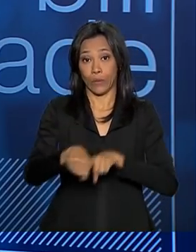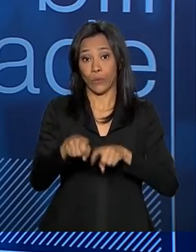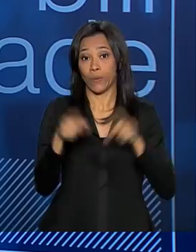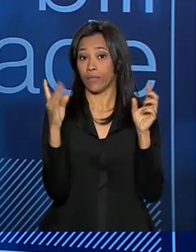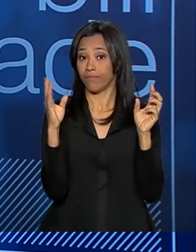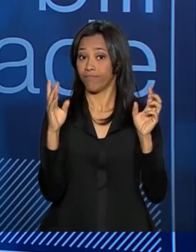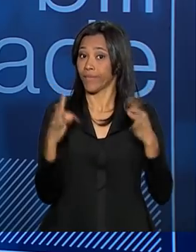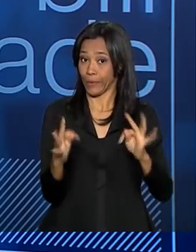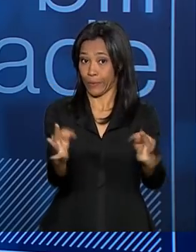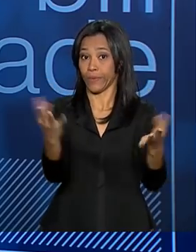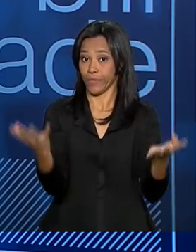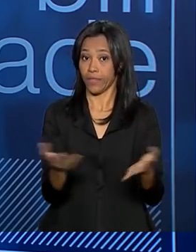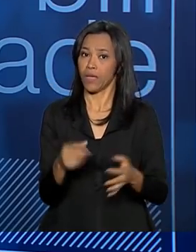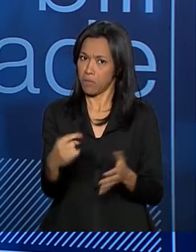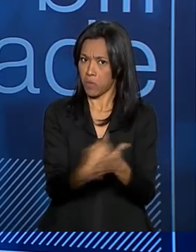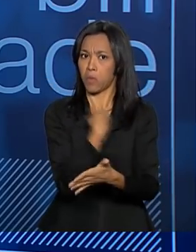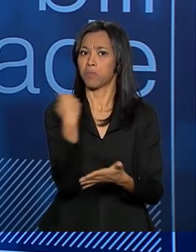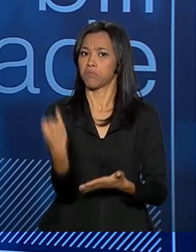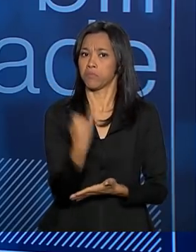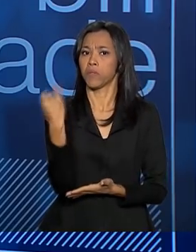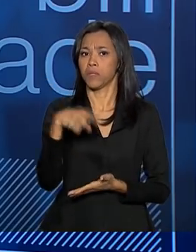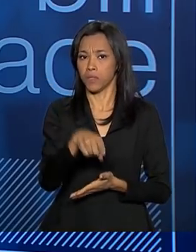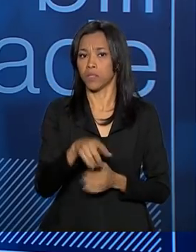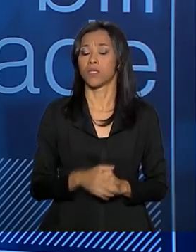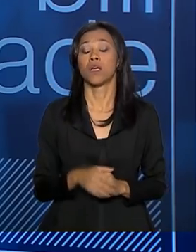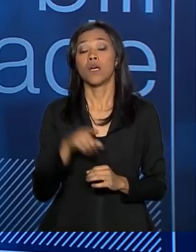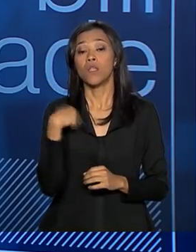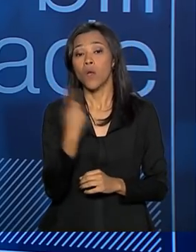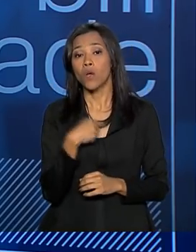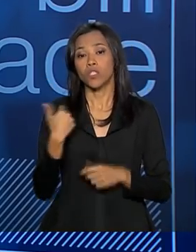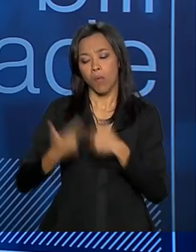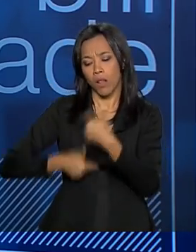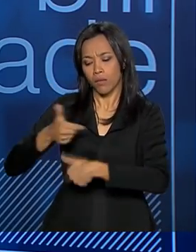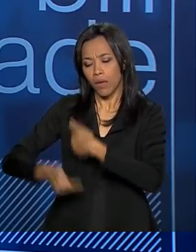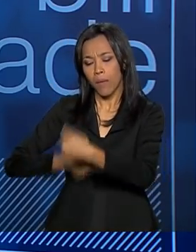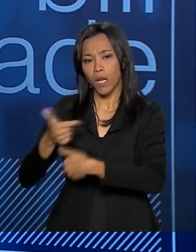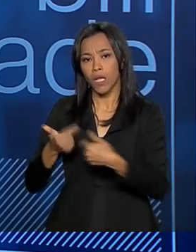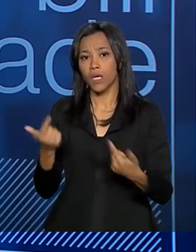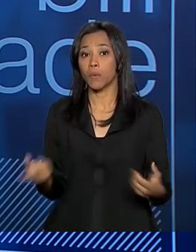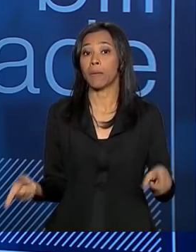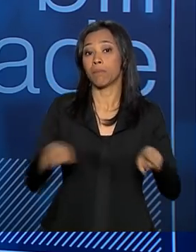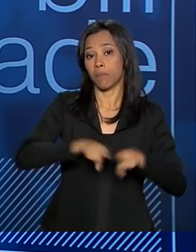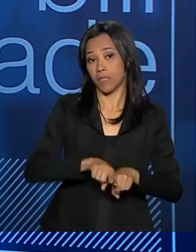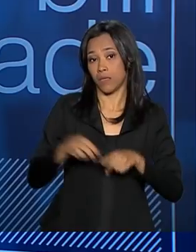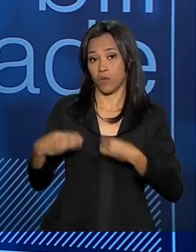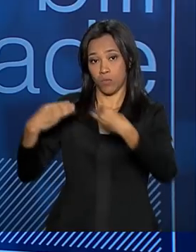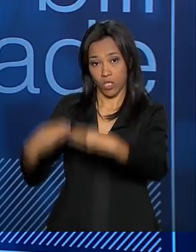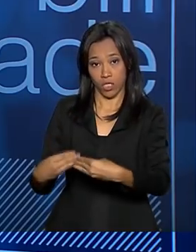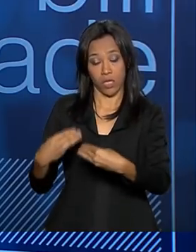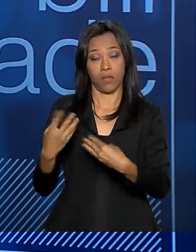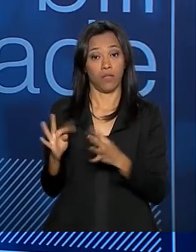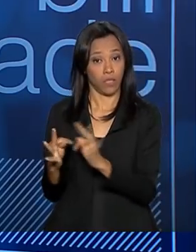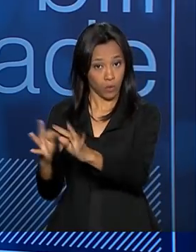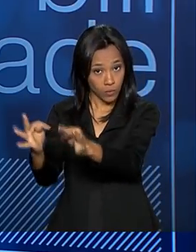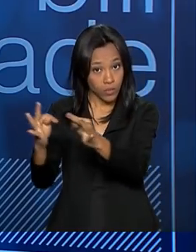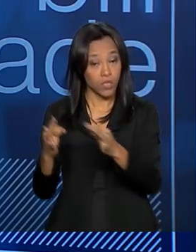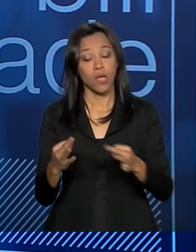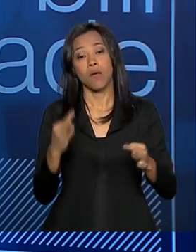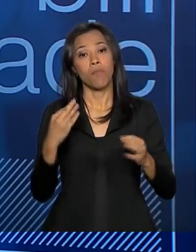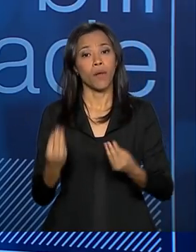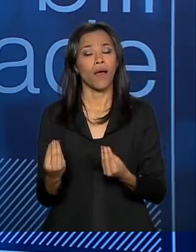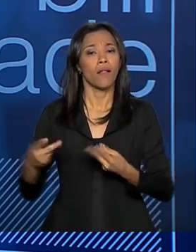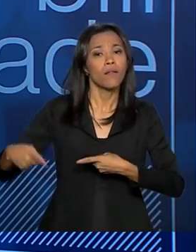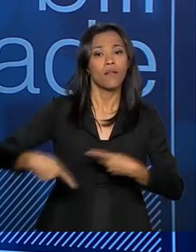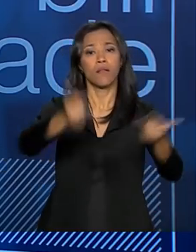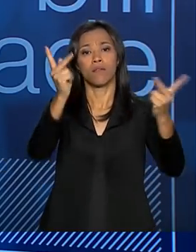dele é relevante. Nós estamos fazendo um trabalho juntamente com o Ministério da Ciência e Tecnologia para aumentar a conectividade